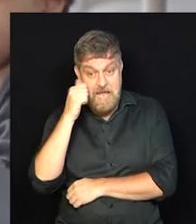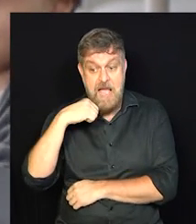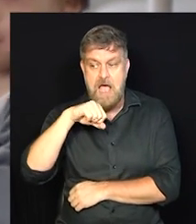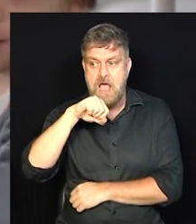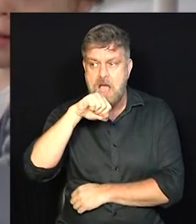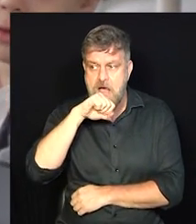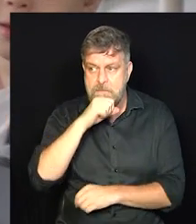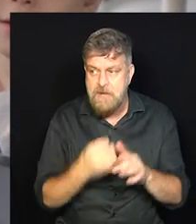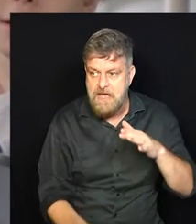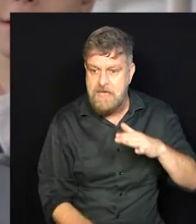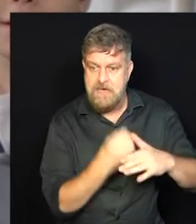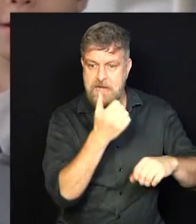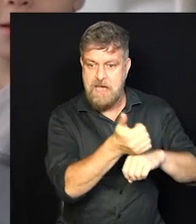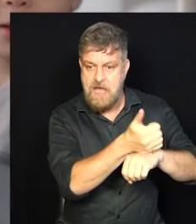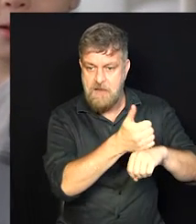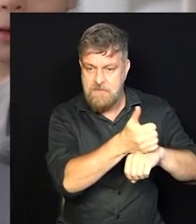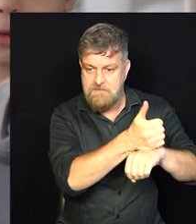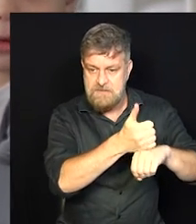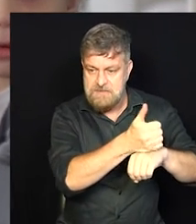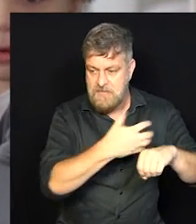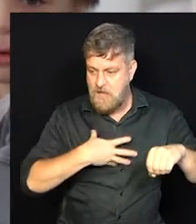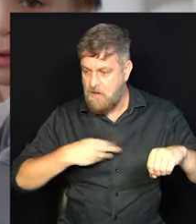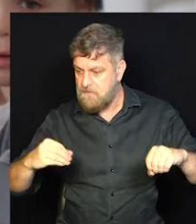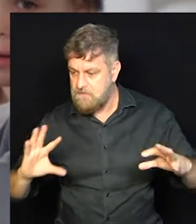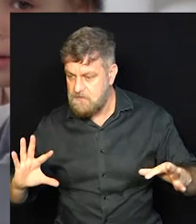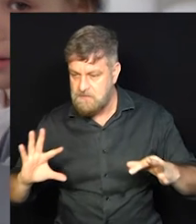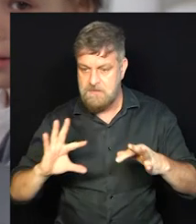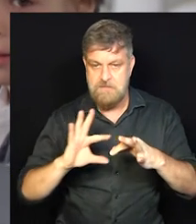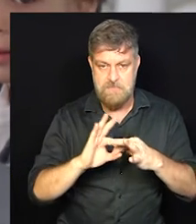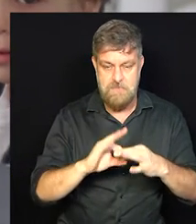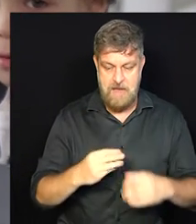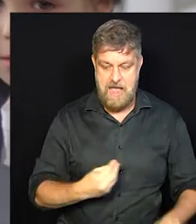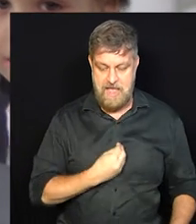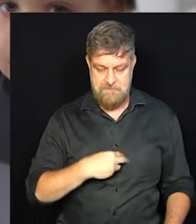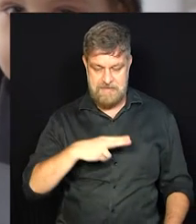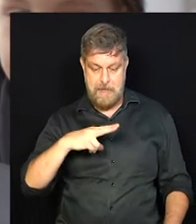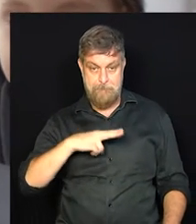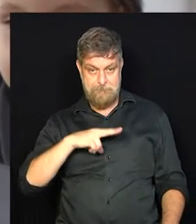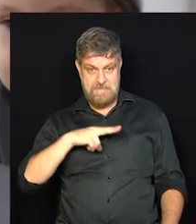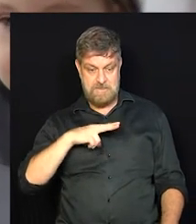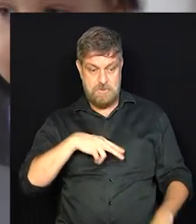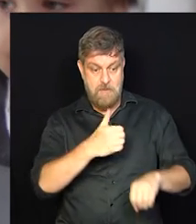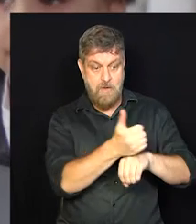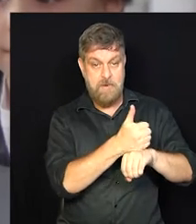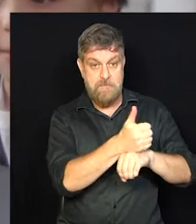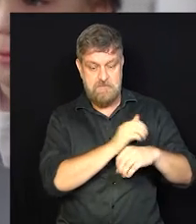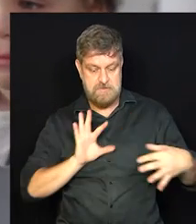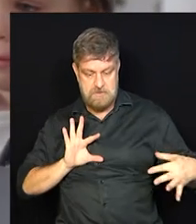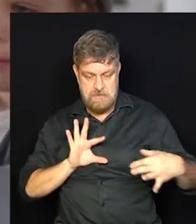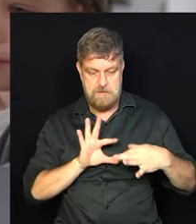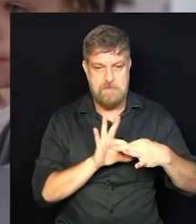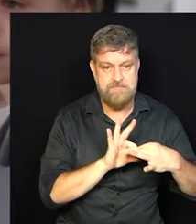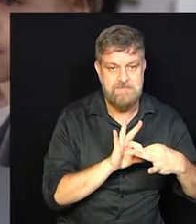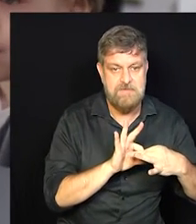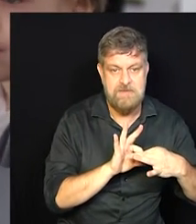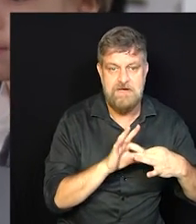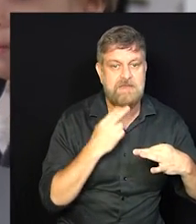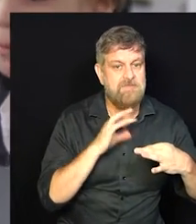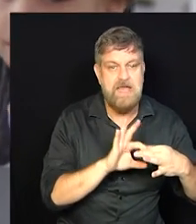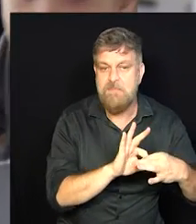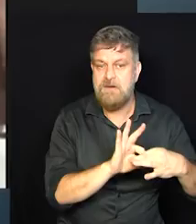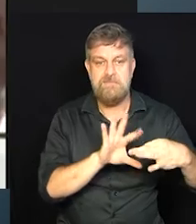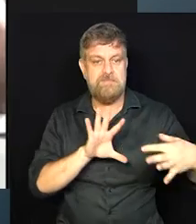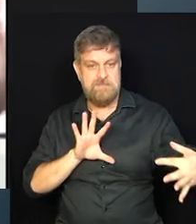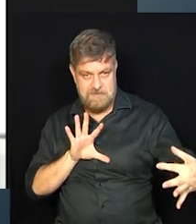materno, é que uma coisa está completamente ligada à outra. vida pessoal está completamente ligada à vida profissional. Não tem como